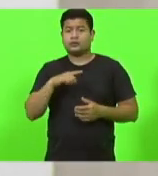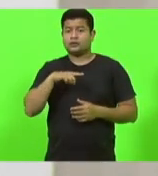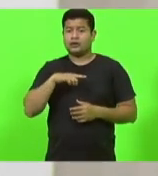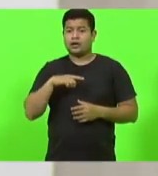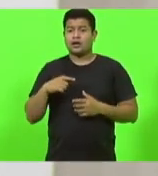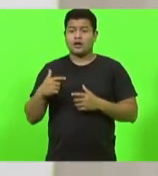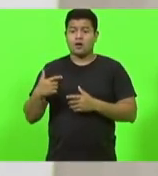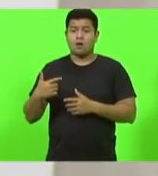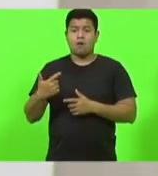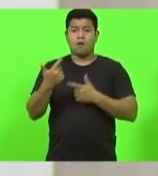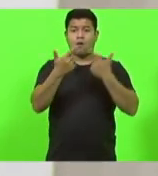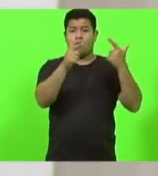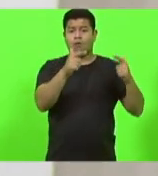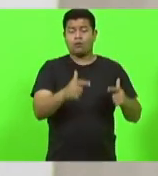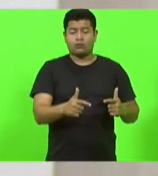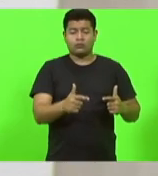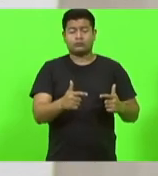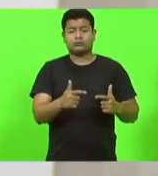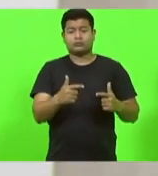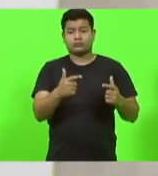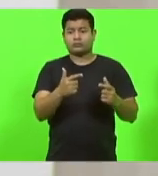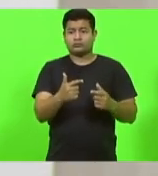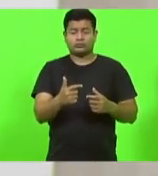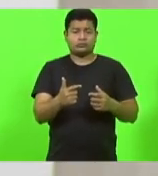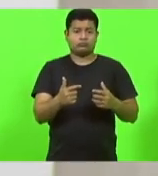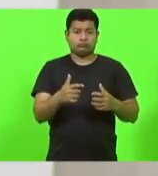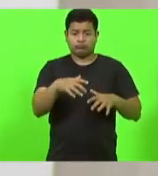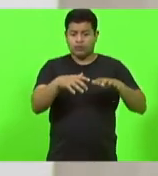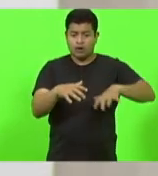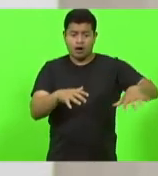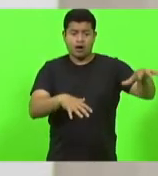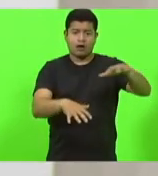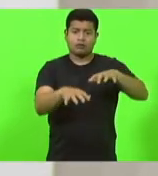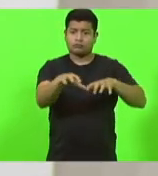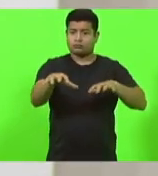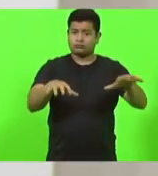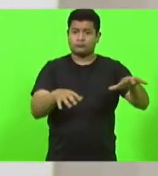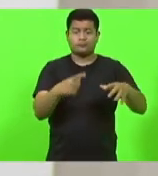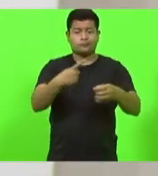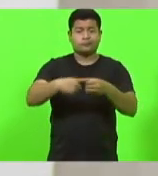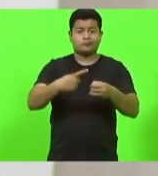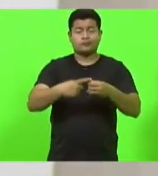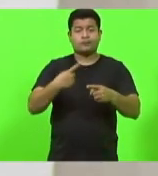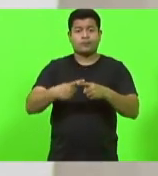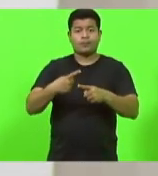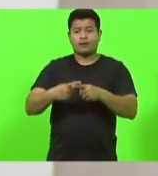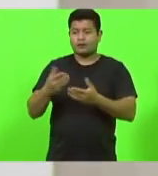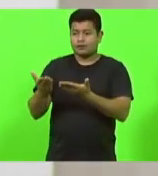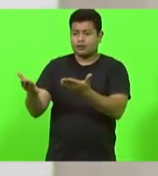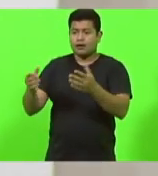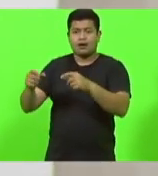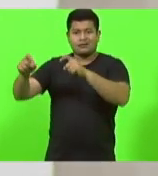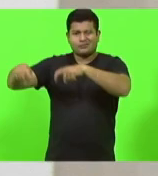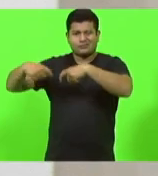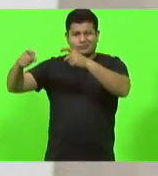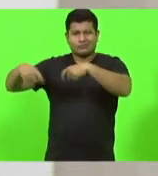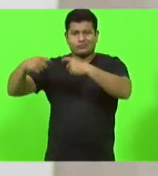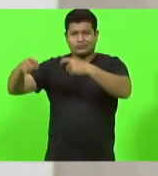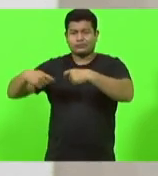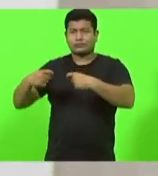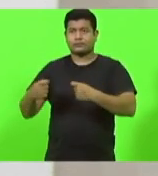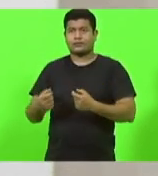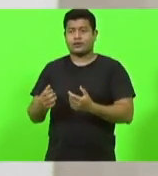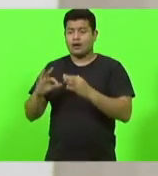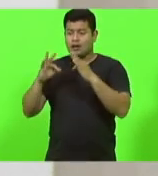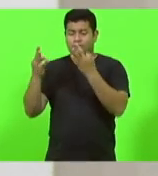no setor urbano, porque os nossos agricultores familiares acabam